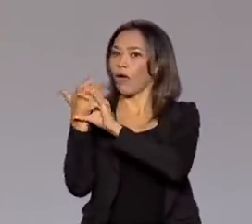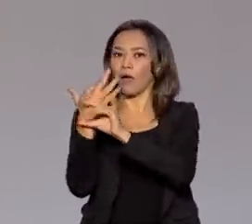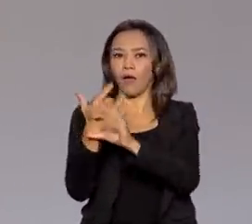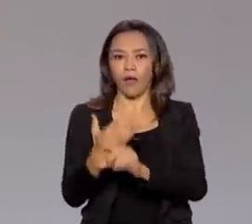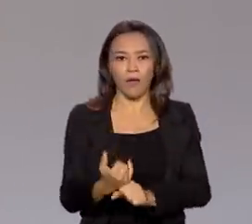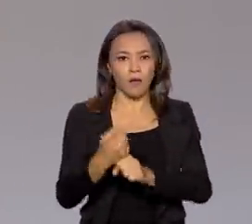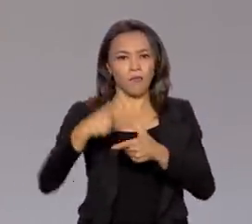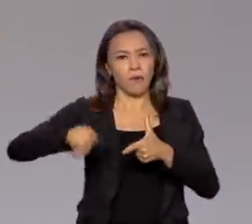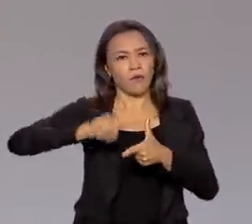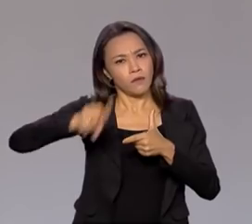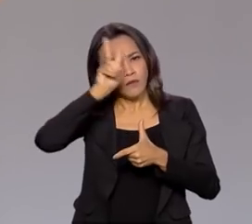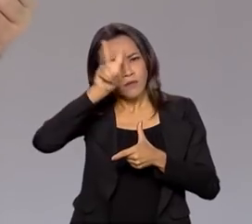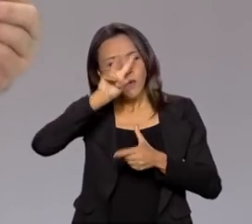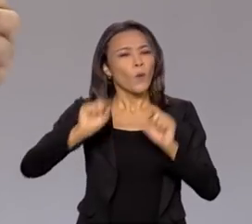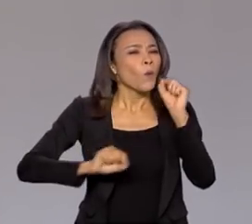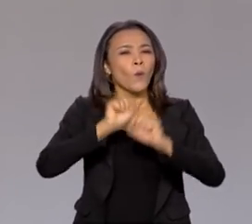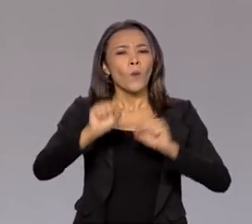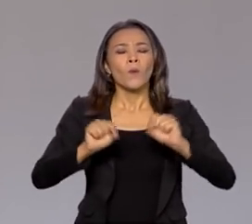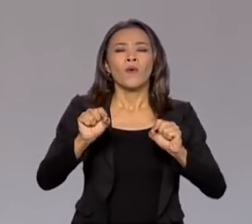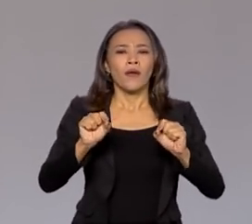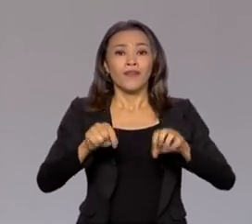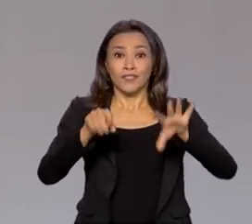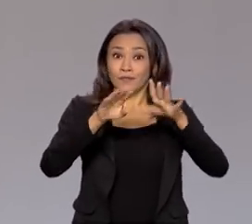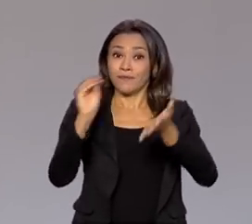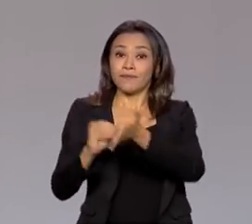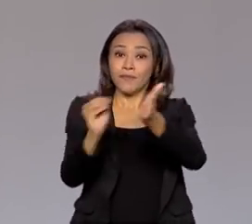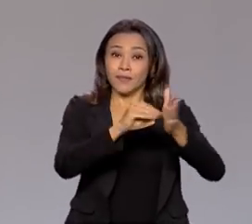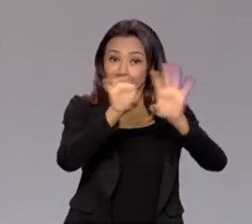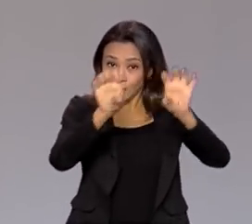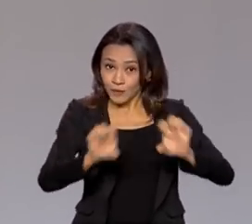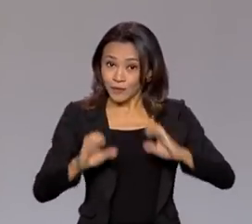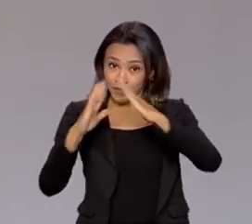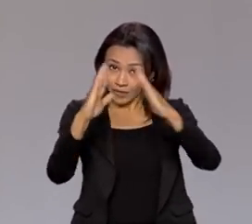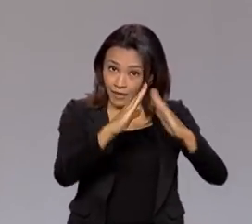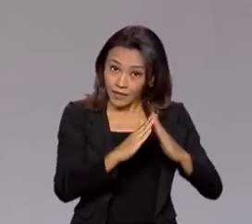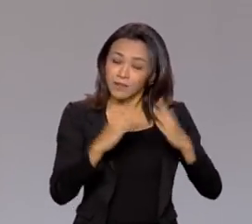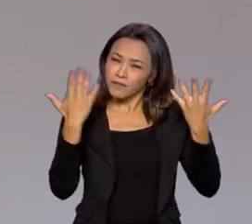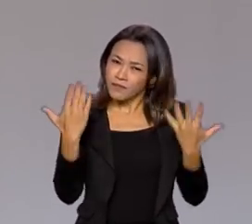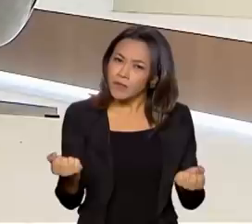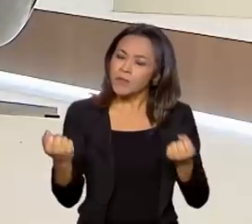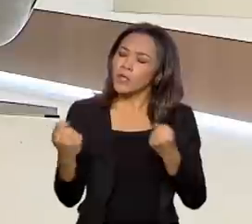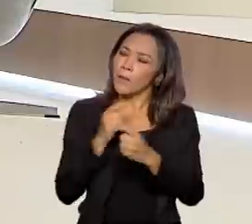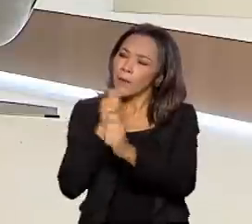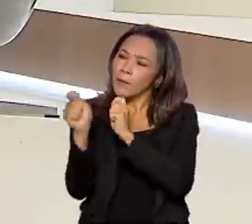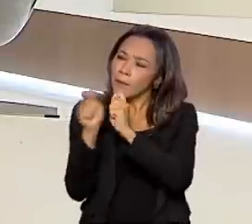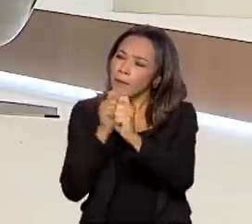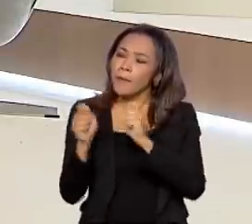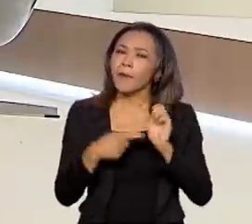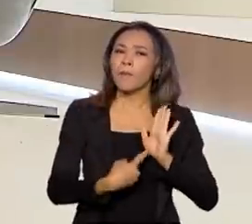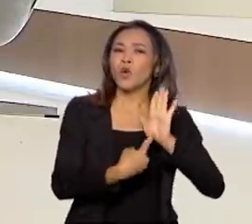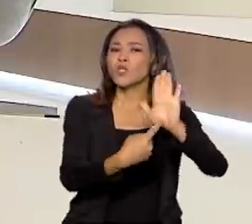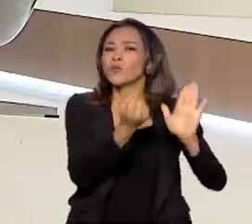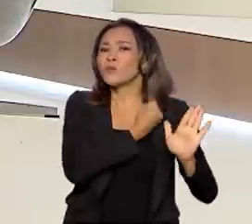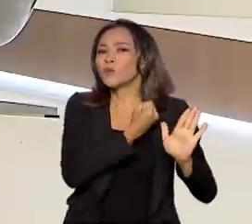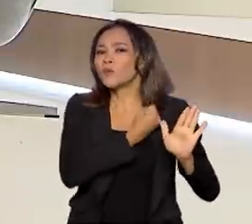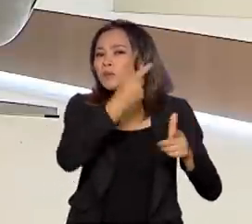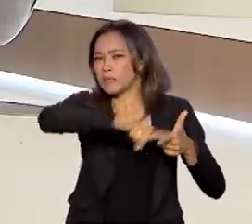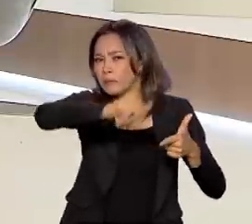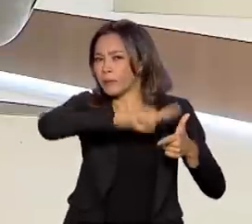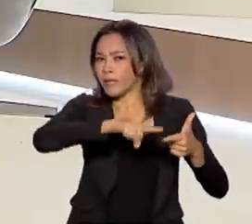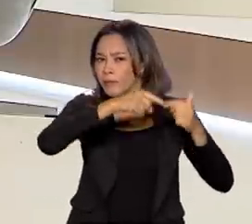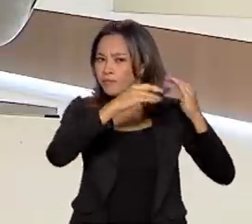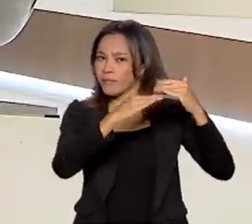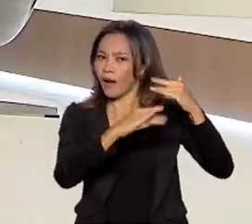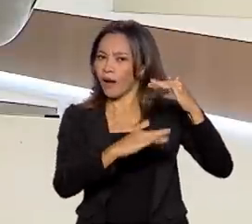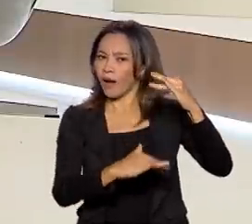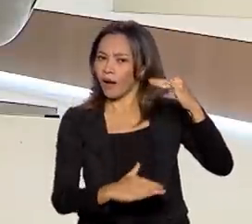déficit habitacional. Eu queria que o senhor começasse a nossa conversa dimensionando os números desse problema. Perfeito,